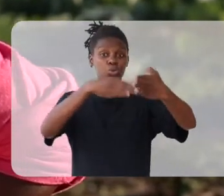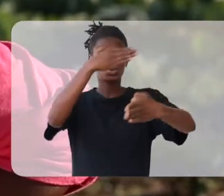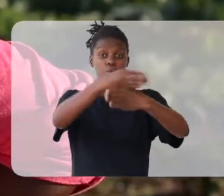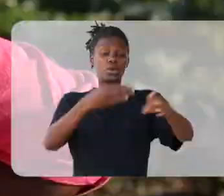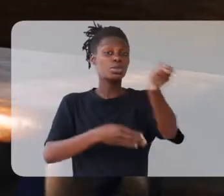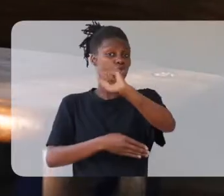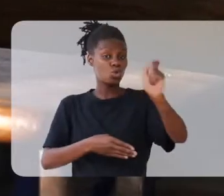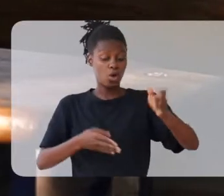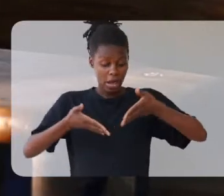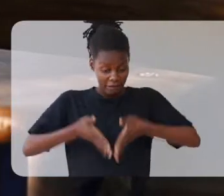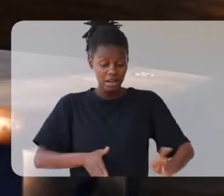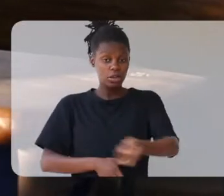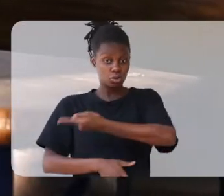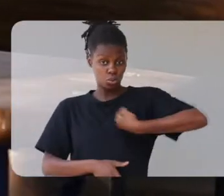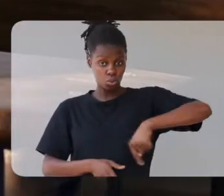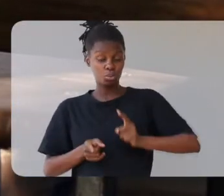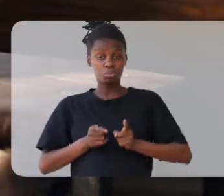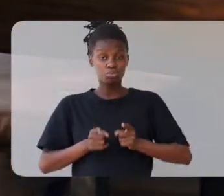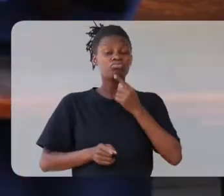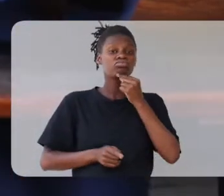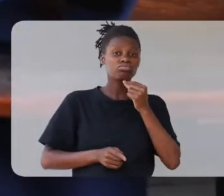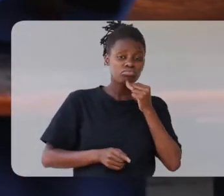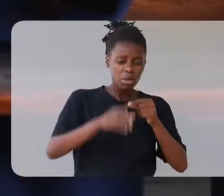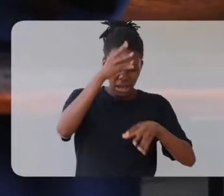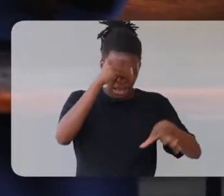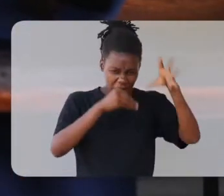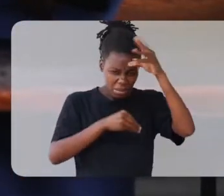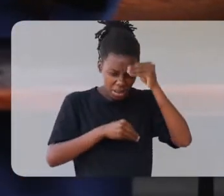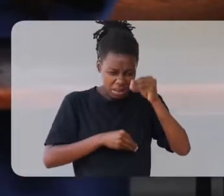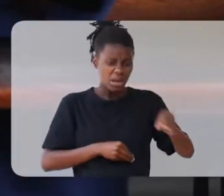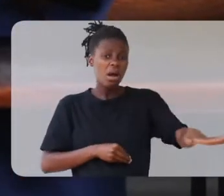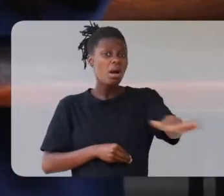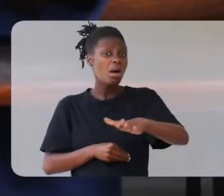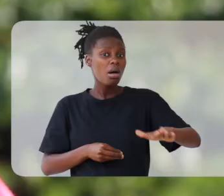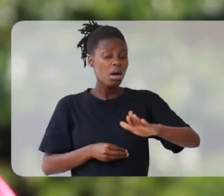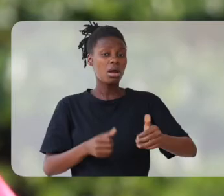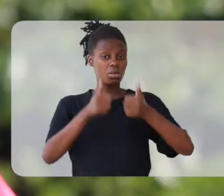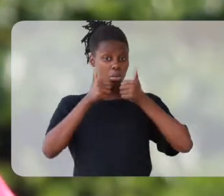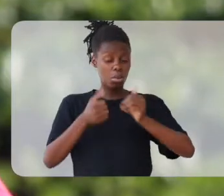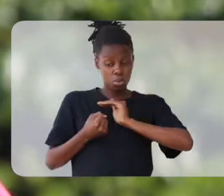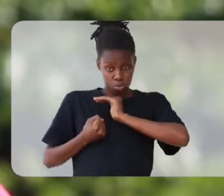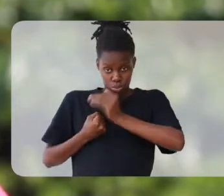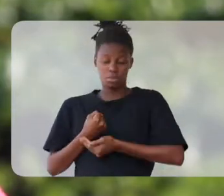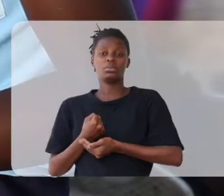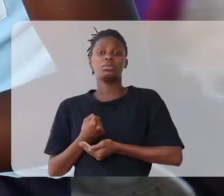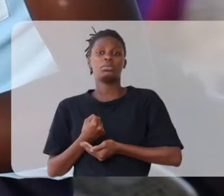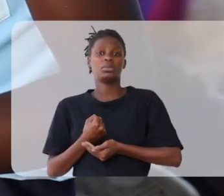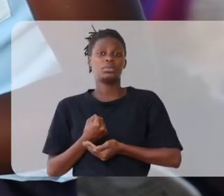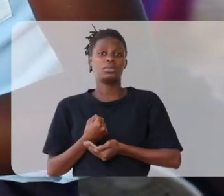mais escolas, para que os nossos filhos e filhas aprendam em ambientes confortáveis e seguros.